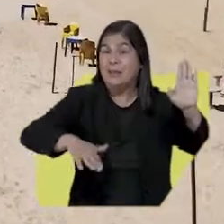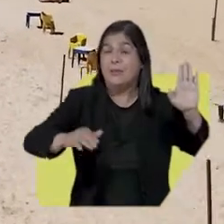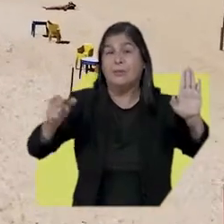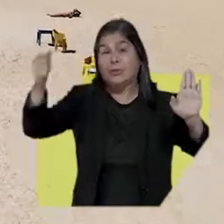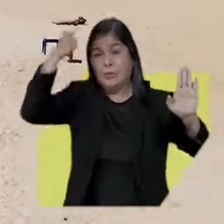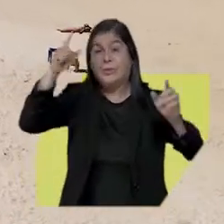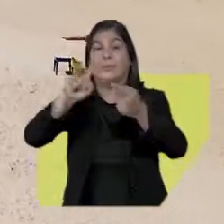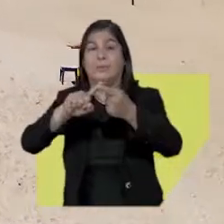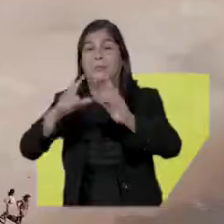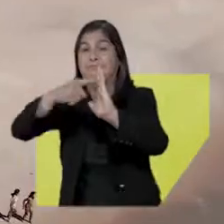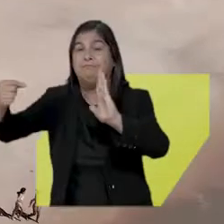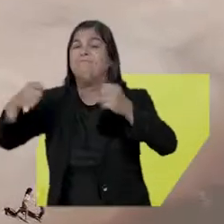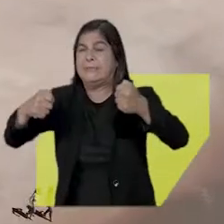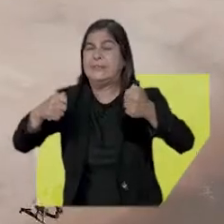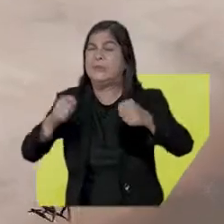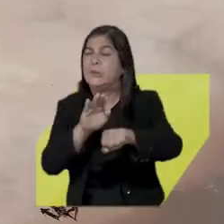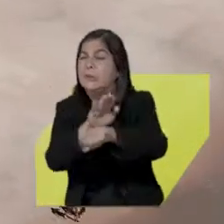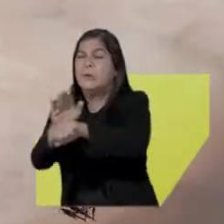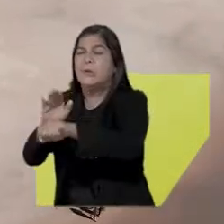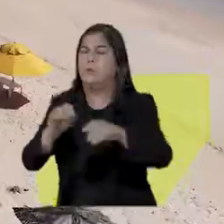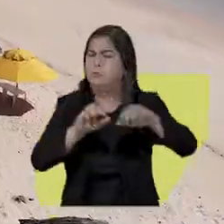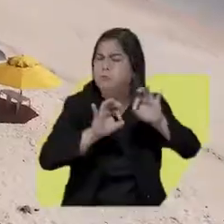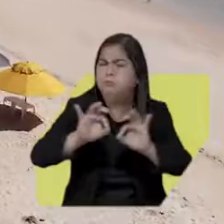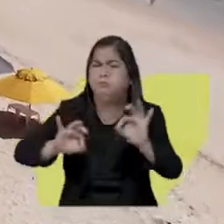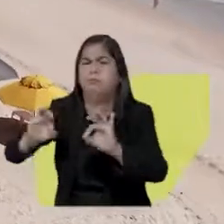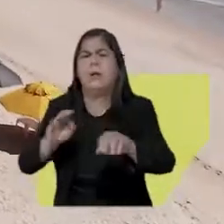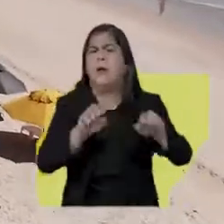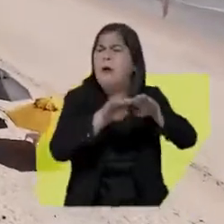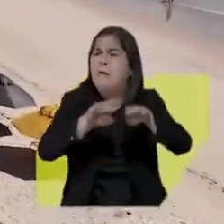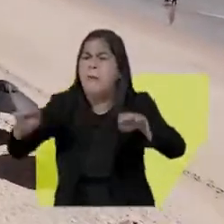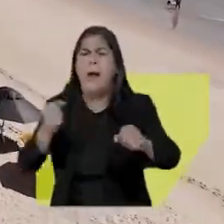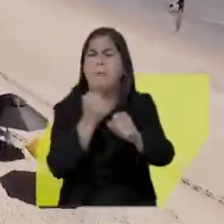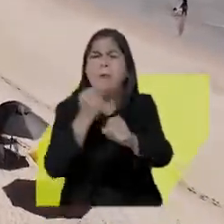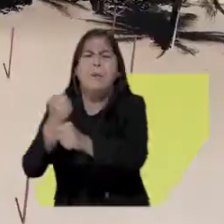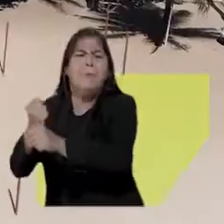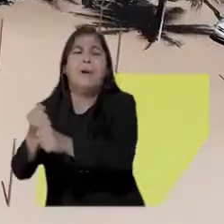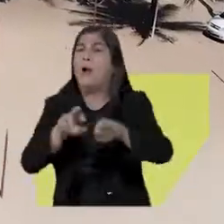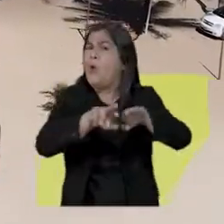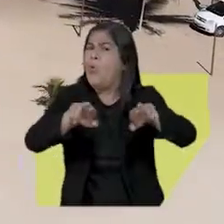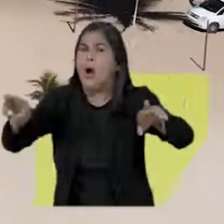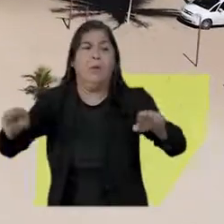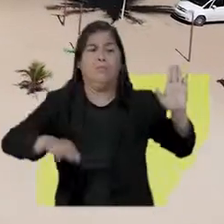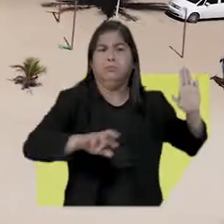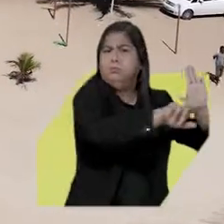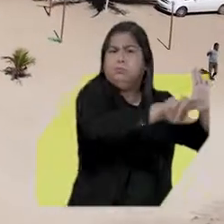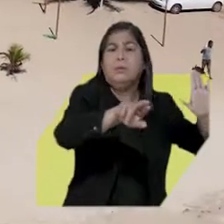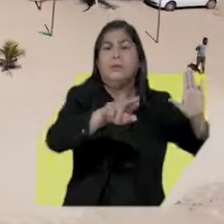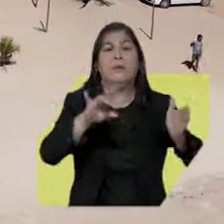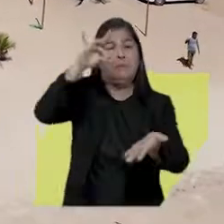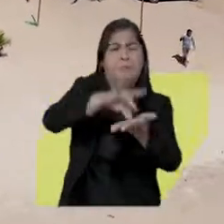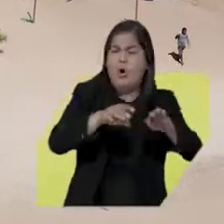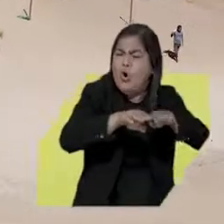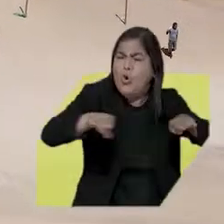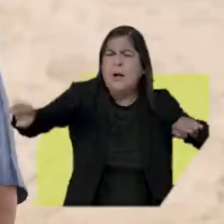Praia do Sol e a Barra de Gramami precisam ser tratadas da mesma forma que as outras praias da cidade. Vou fazer uma orla